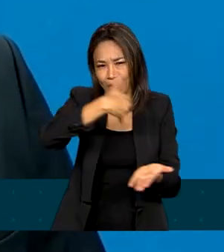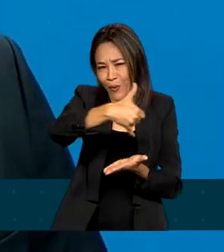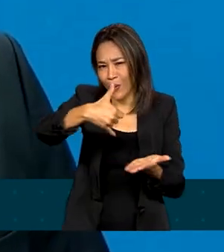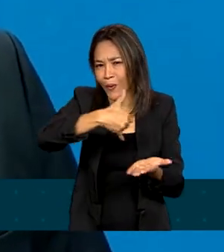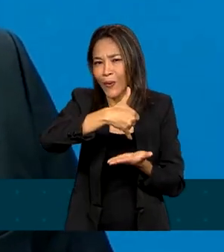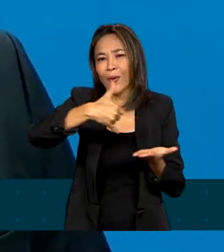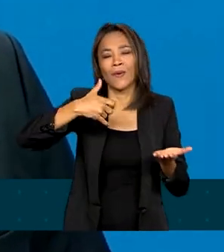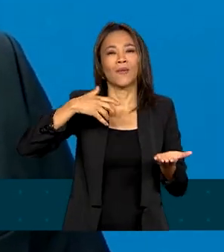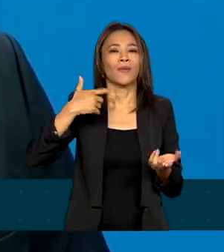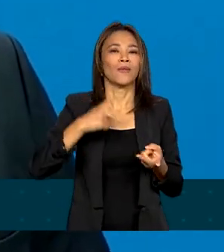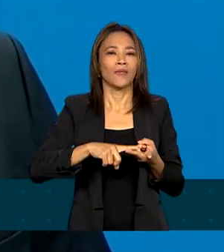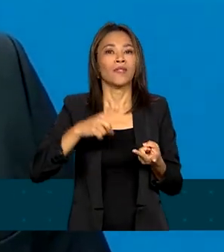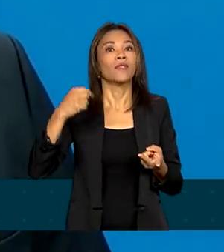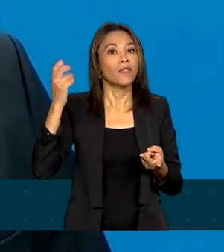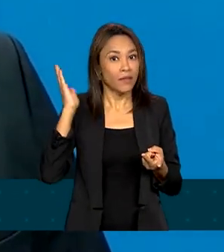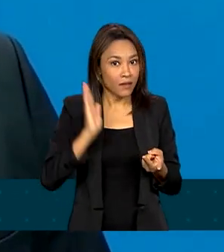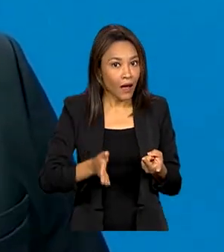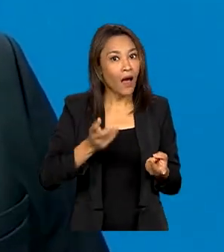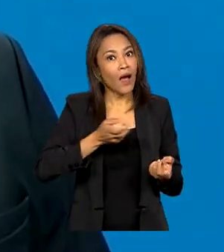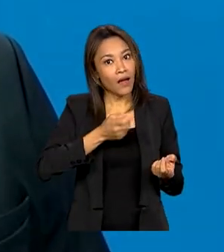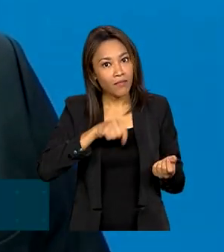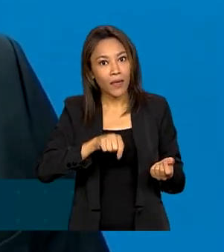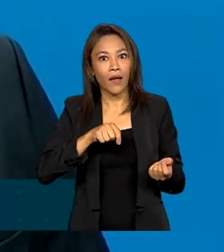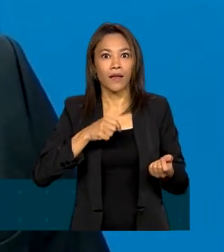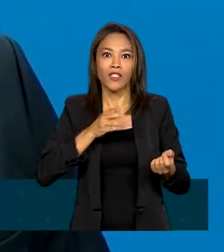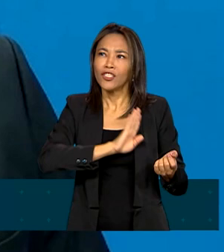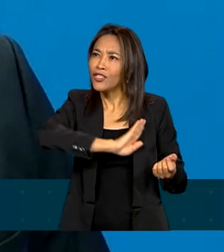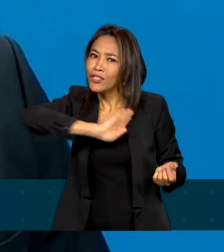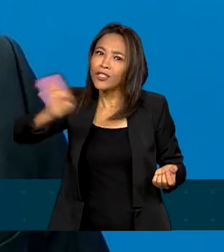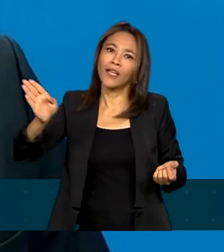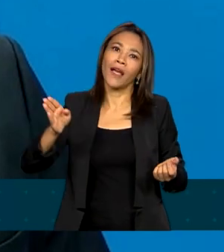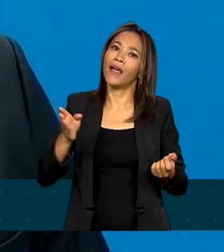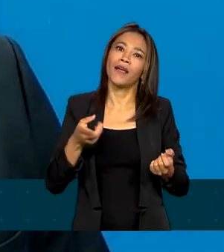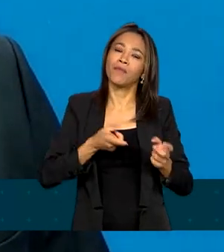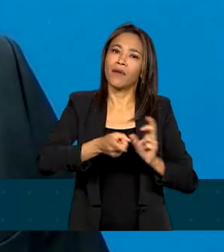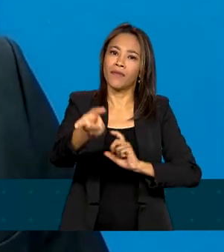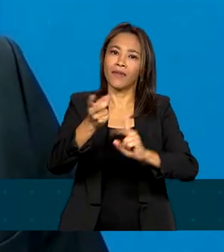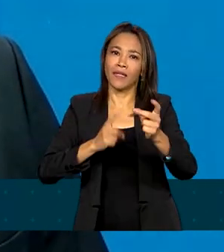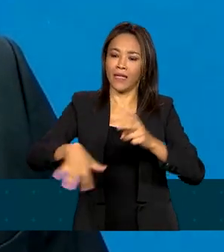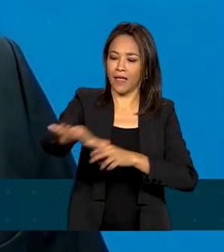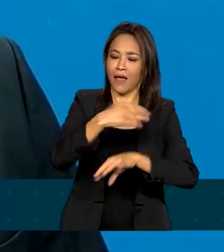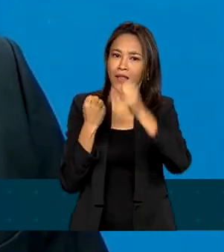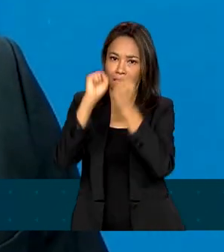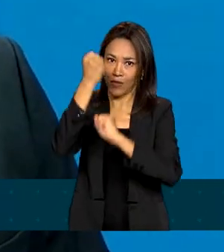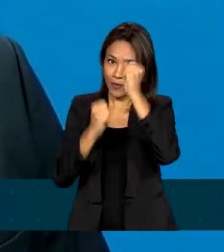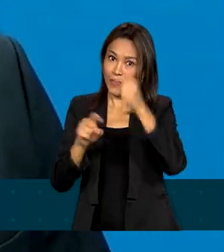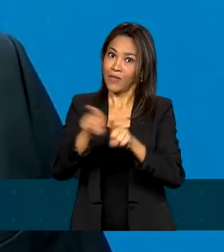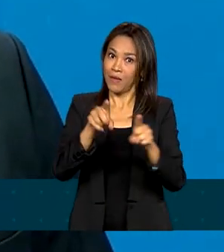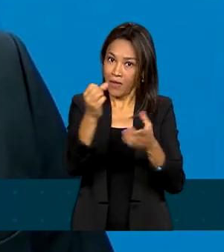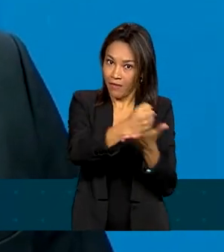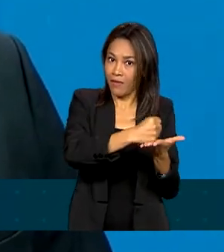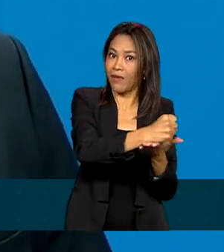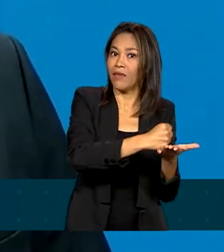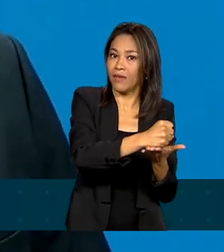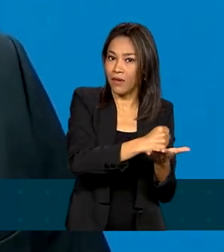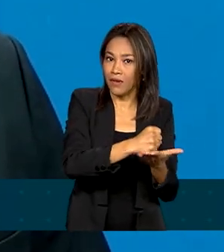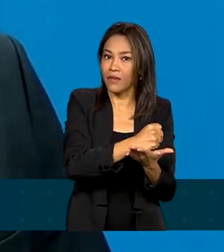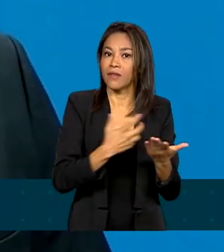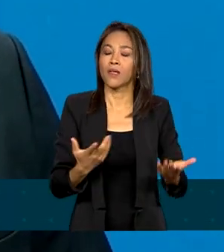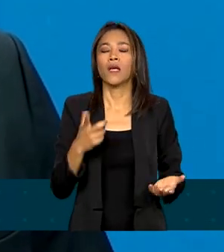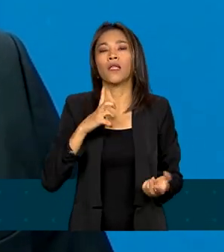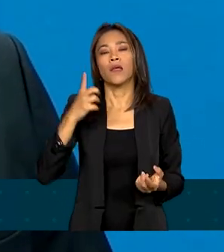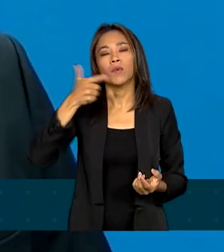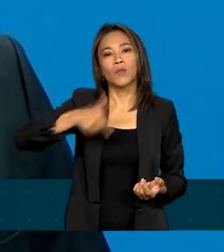essências, de aplicação direta nas indústrias cosméticas e farmacêuticas. Temos o caso